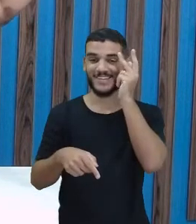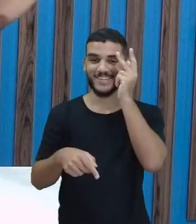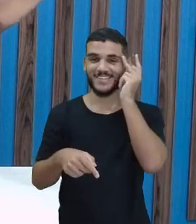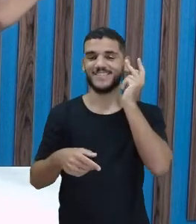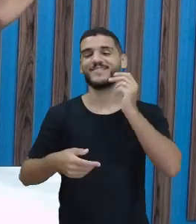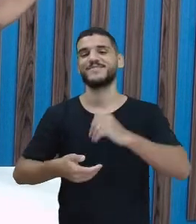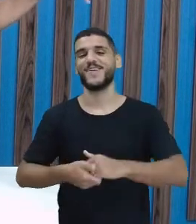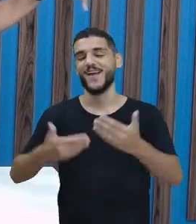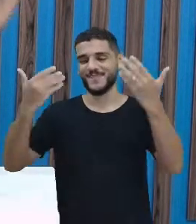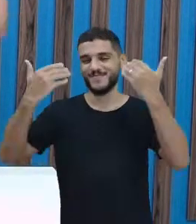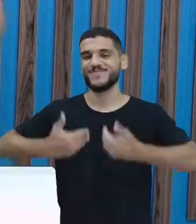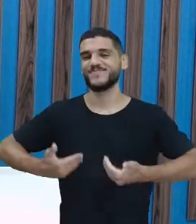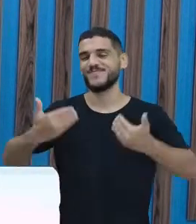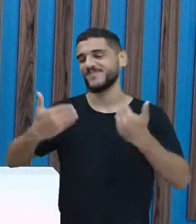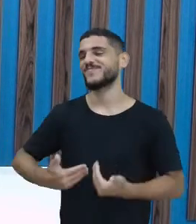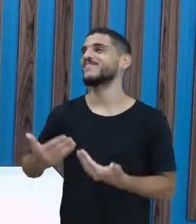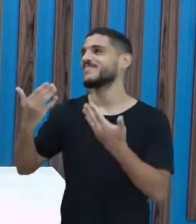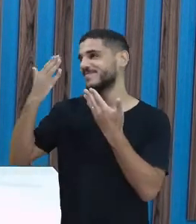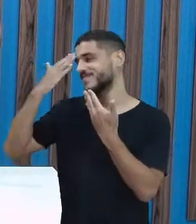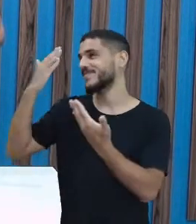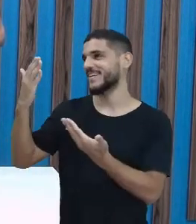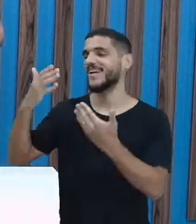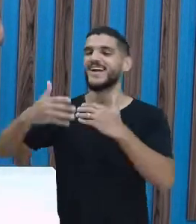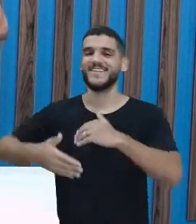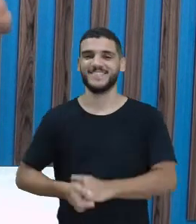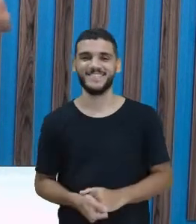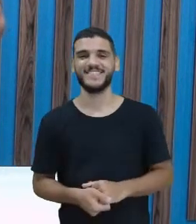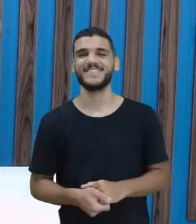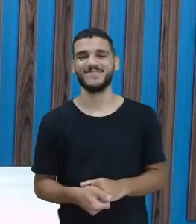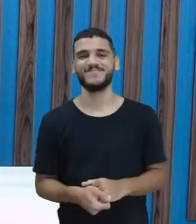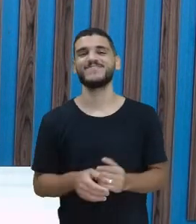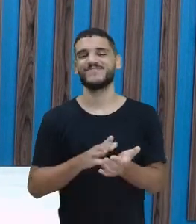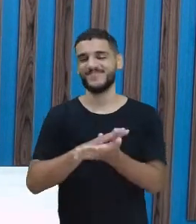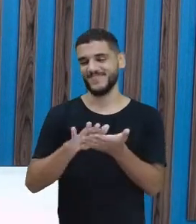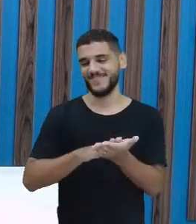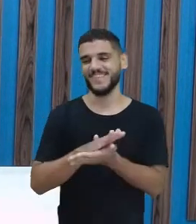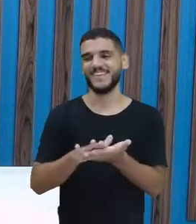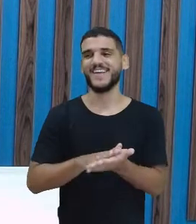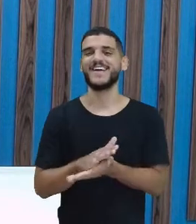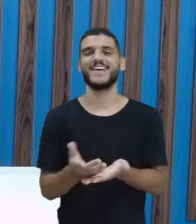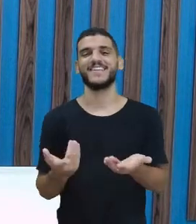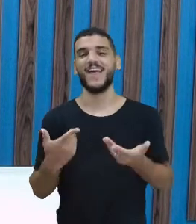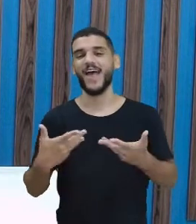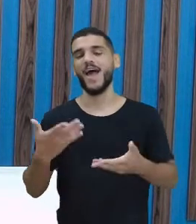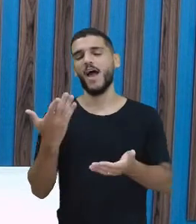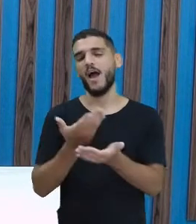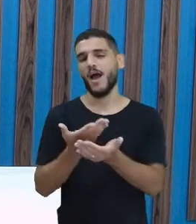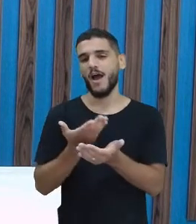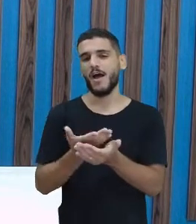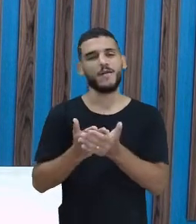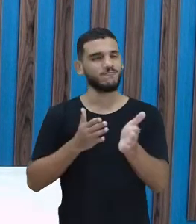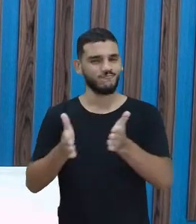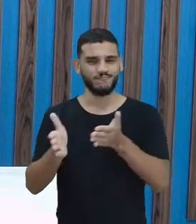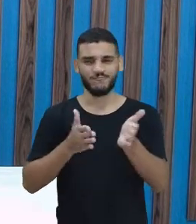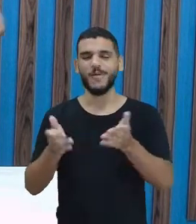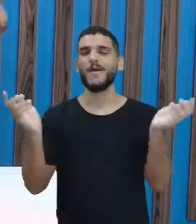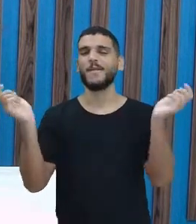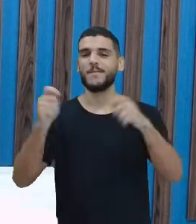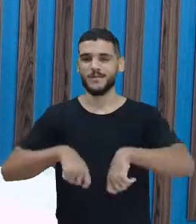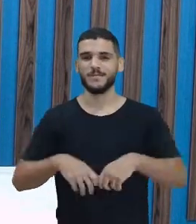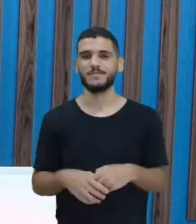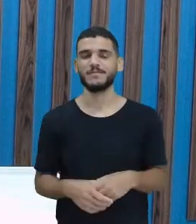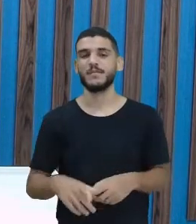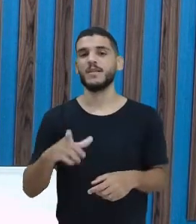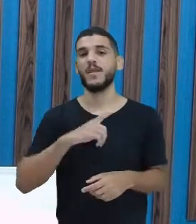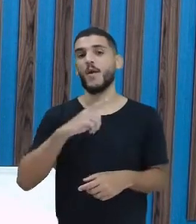aqui, bem no cantinho esquerdo da sua telinha. Muito obrigada, Clisman, por deixar a minha aula mais acessível. E